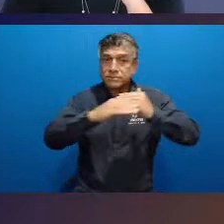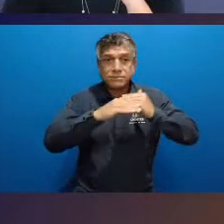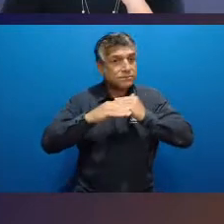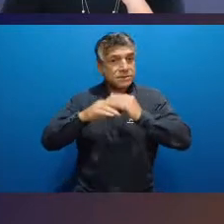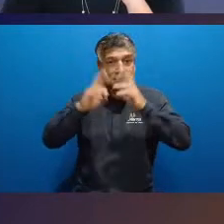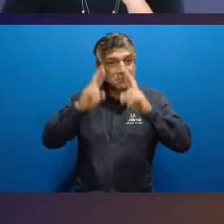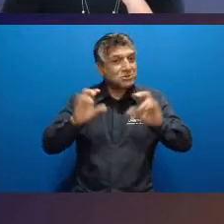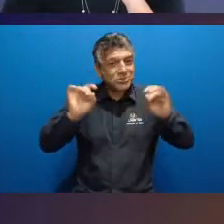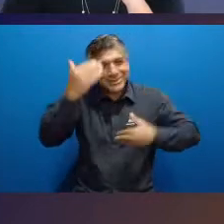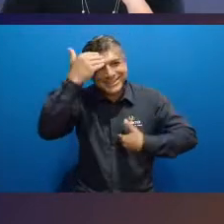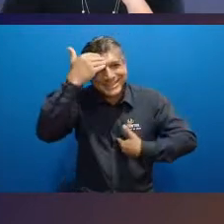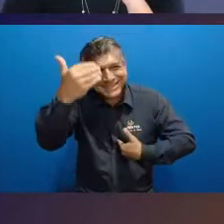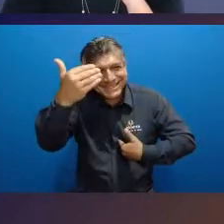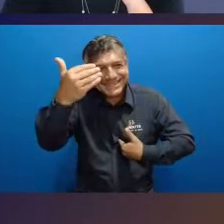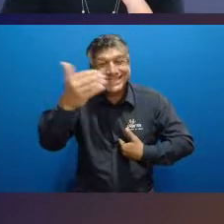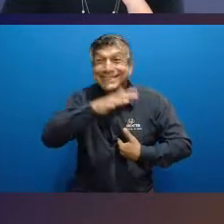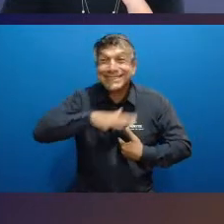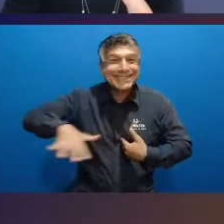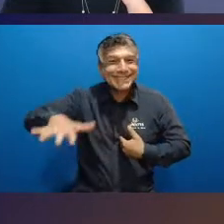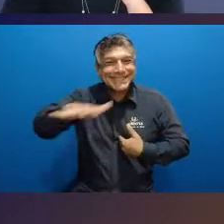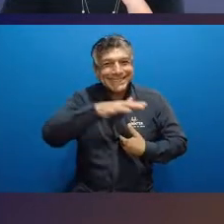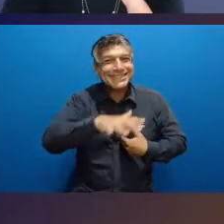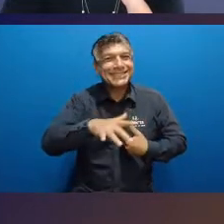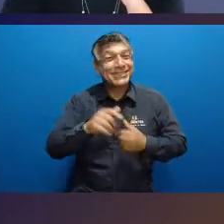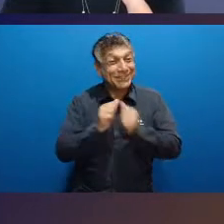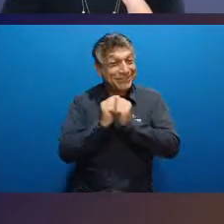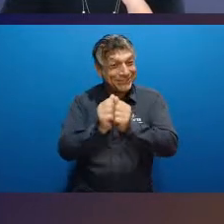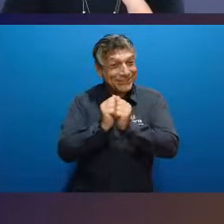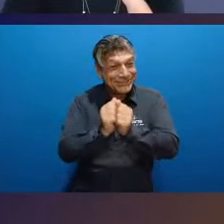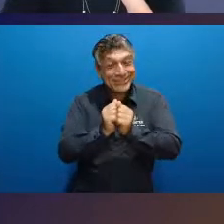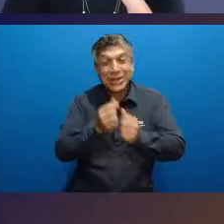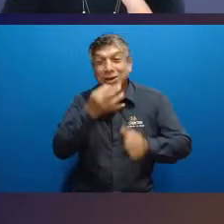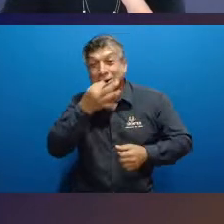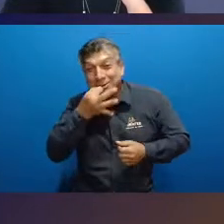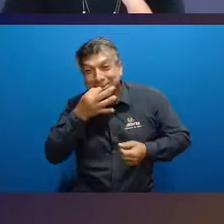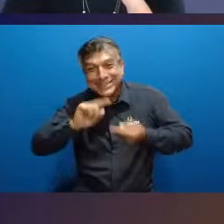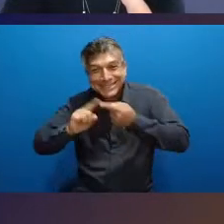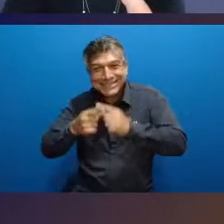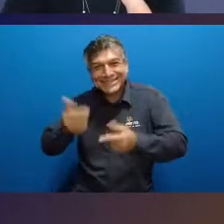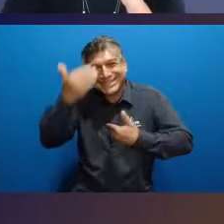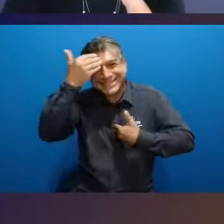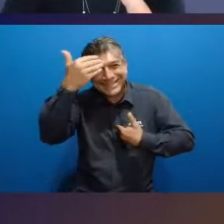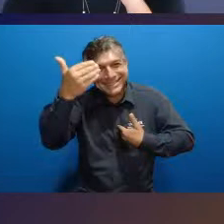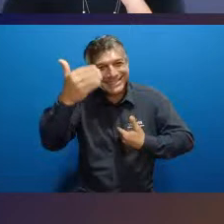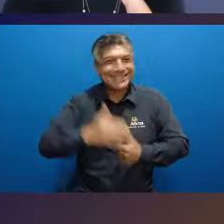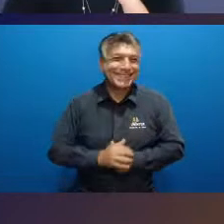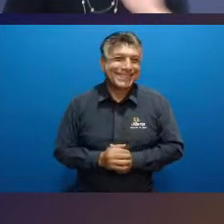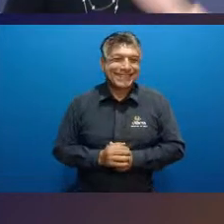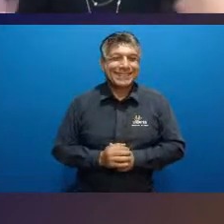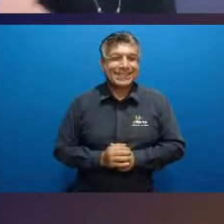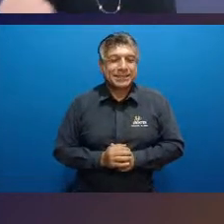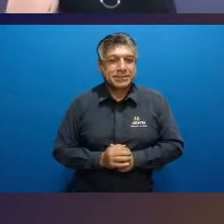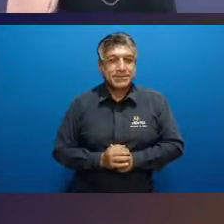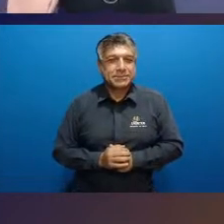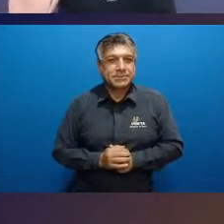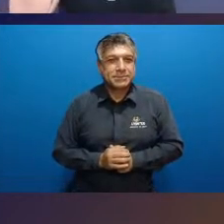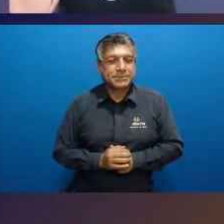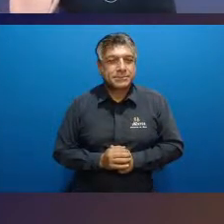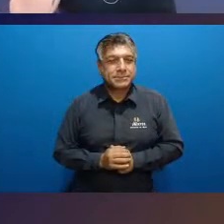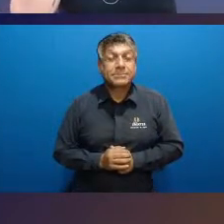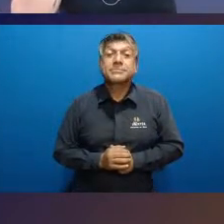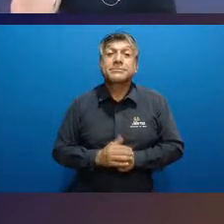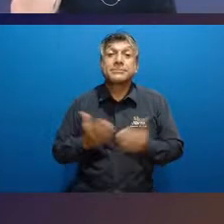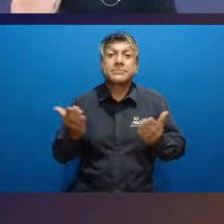é isso. Obrigado por todo mundo que participou dos comentários e vocês também. Ó, pra